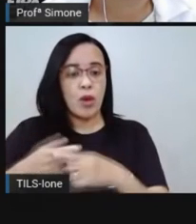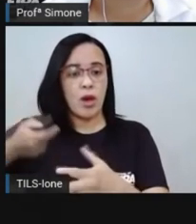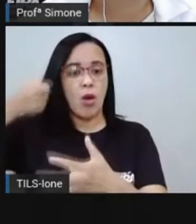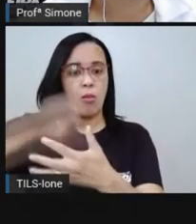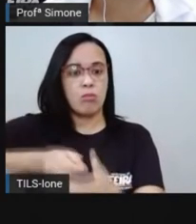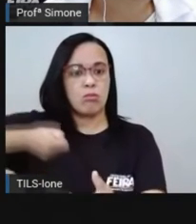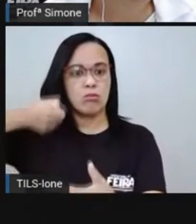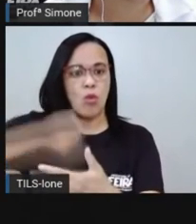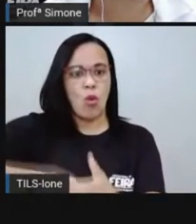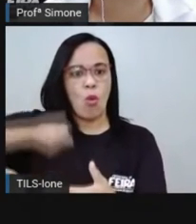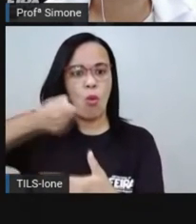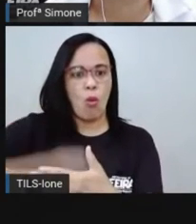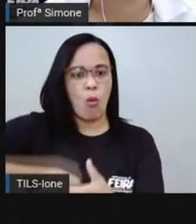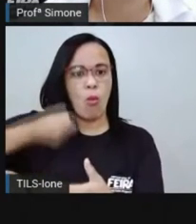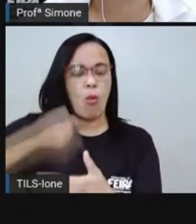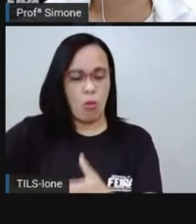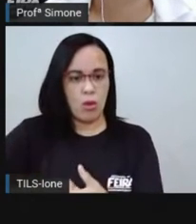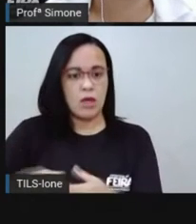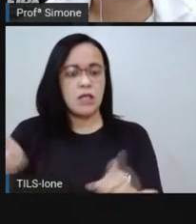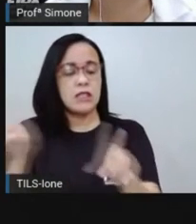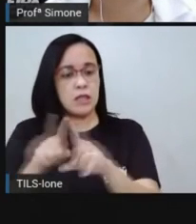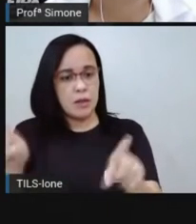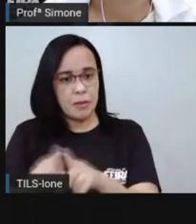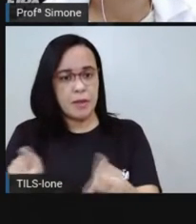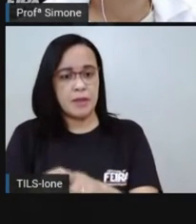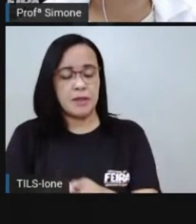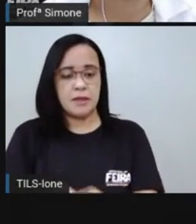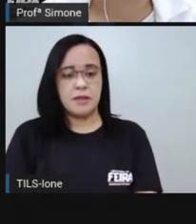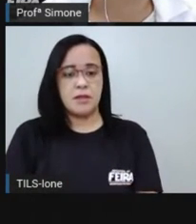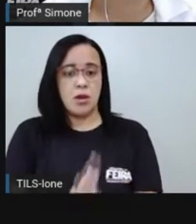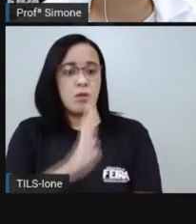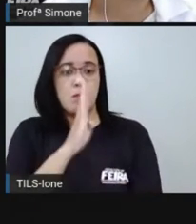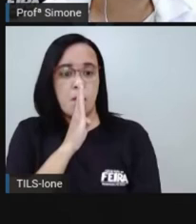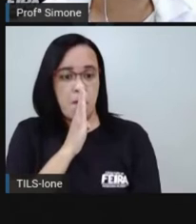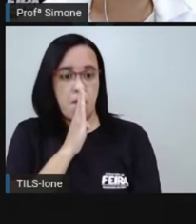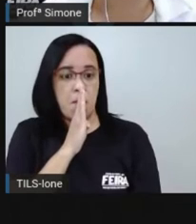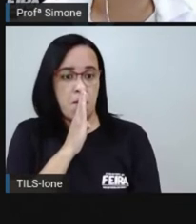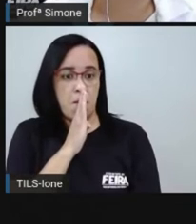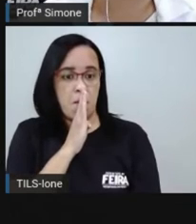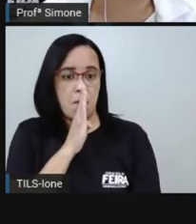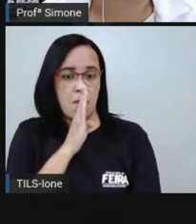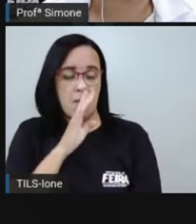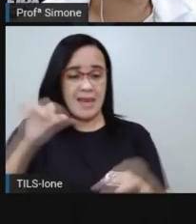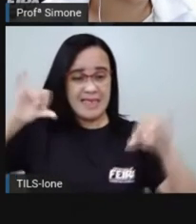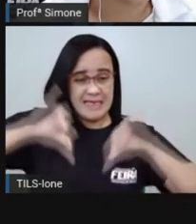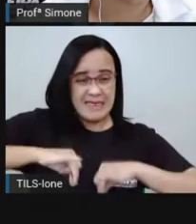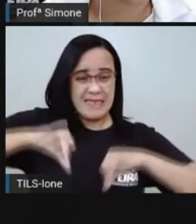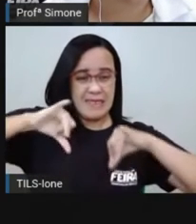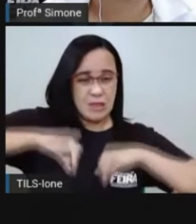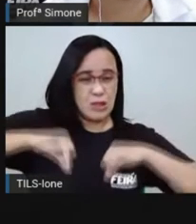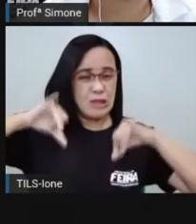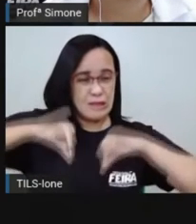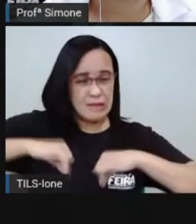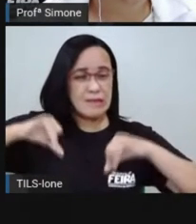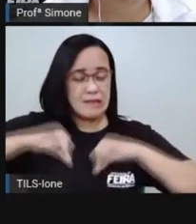estabelecida a censura, a tortura, a vigia dos inimigos do presidente.